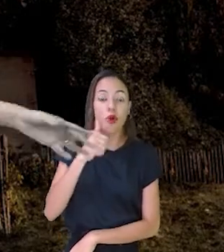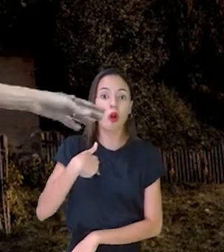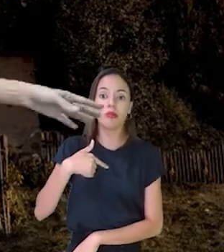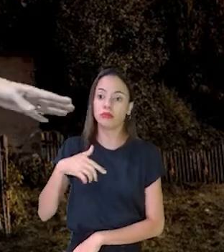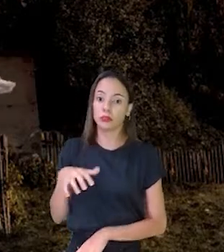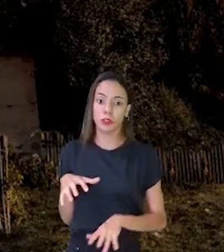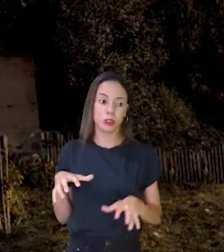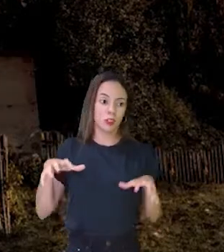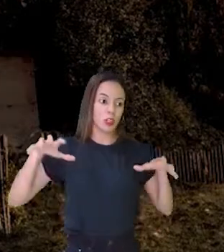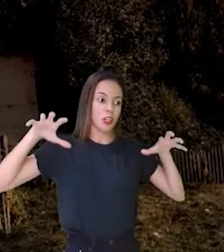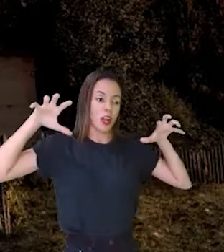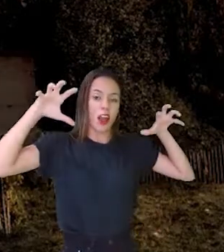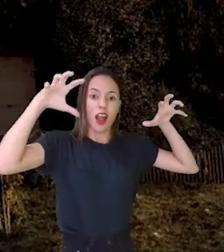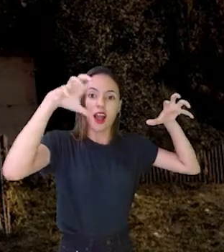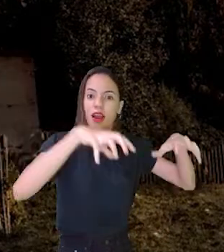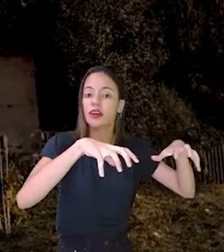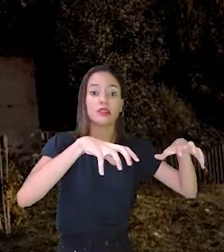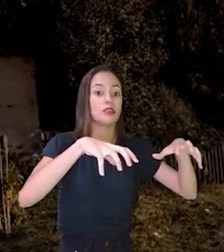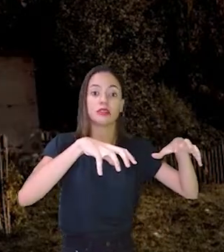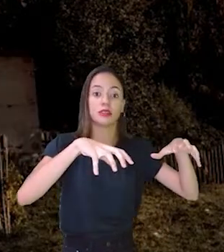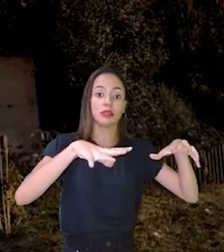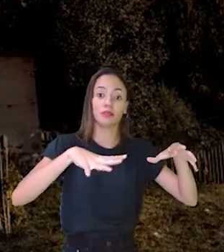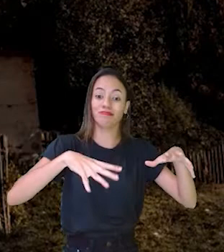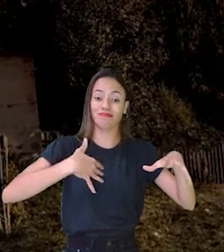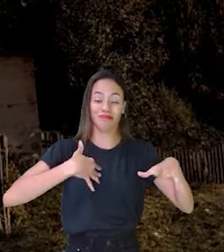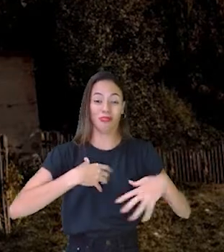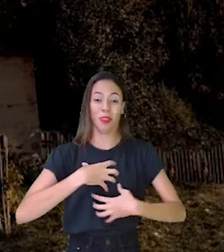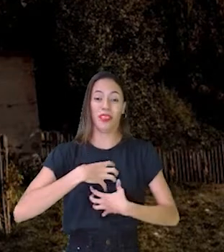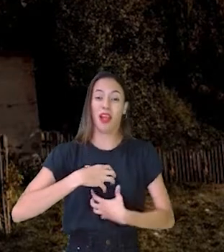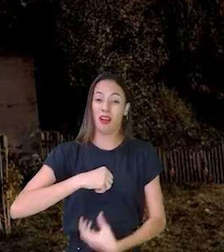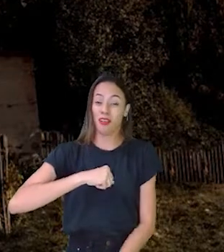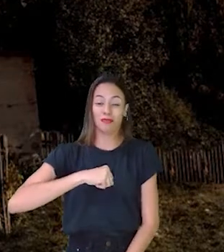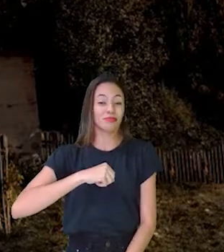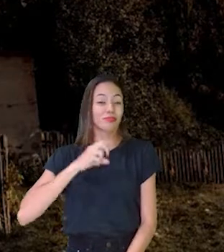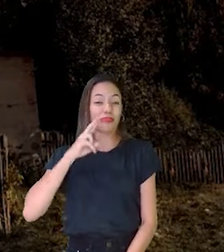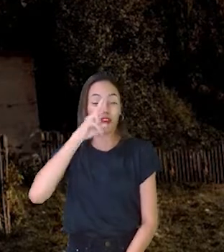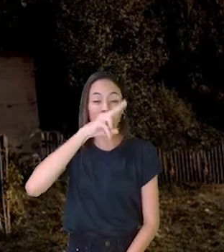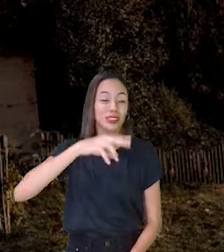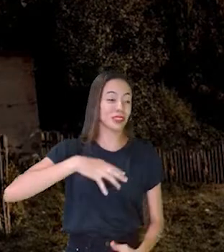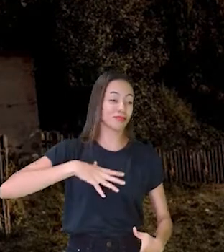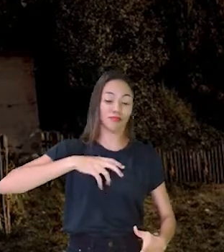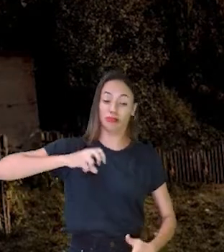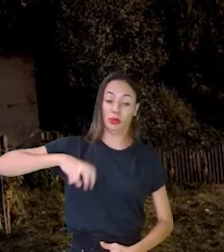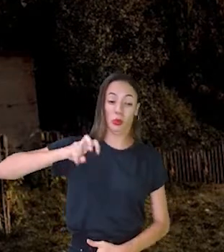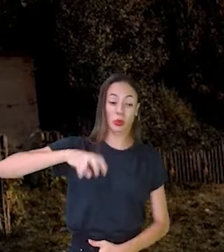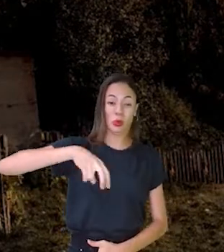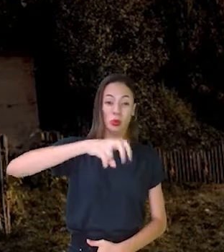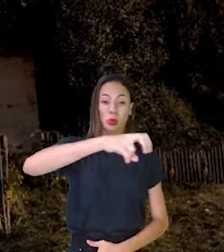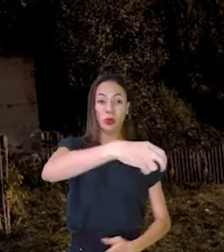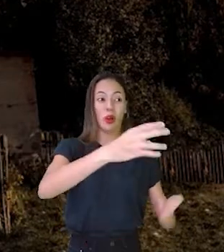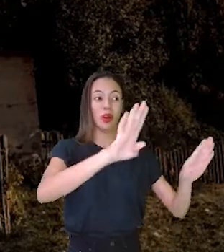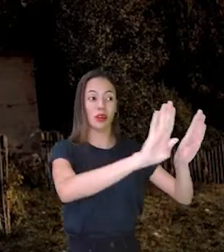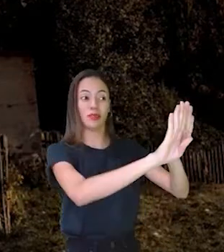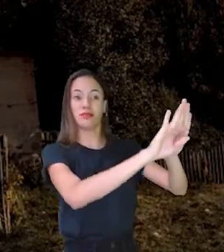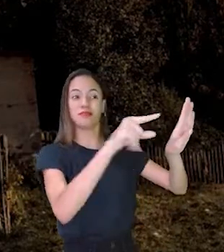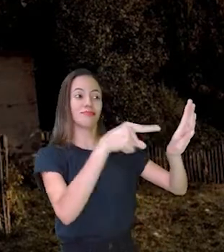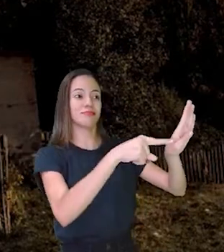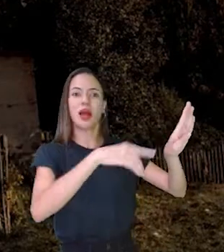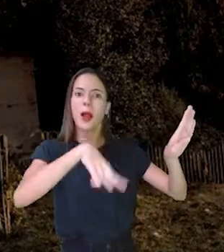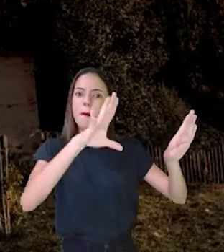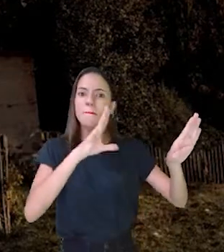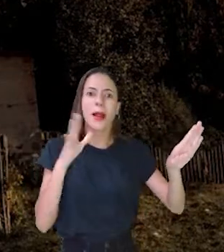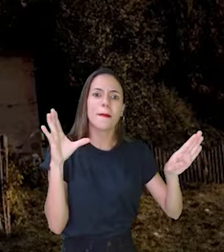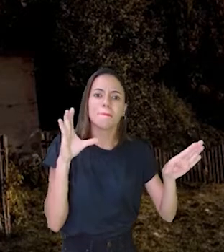Ela juntou o resto das forças que ela tinha Correu até o armário Mais próximo que ela